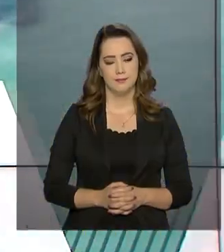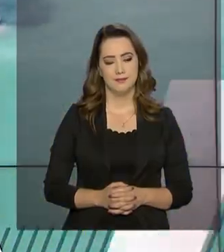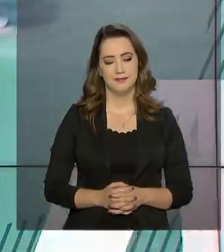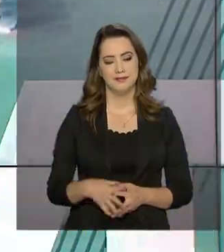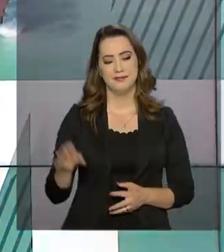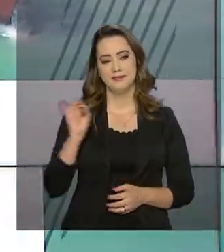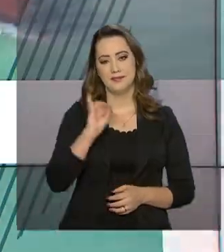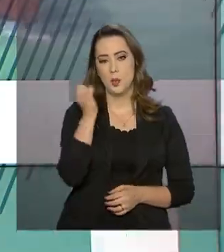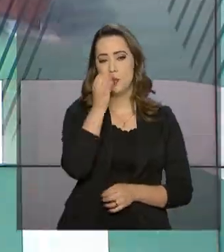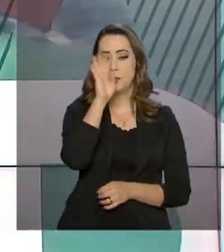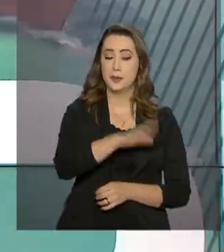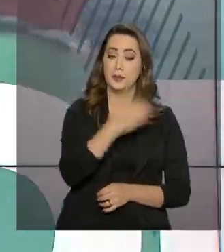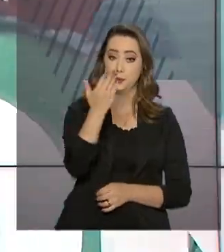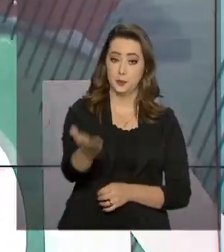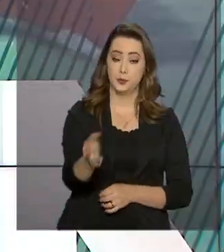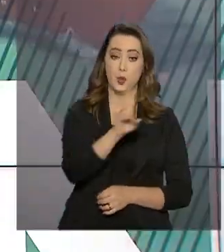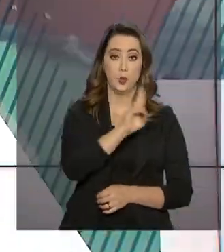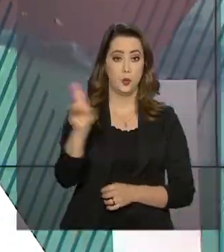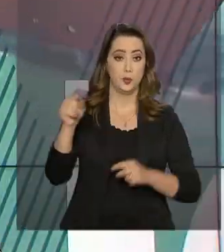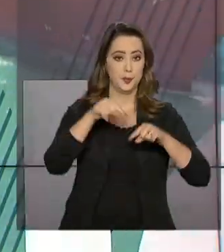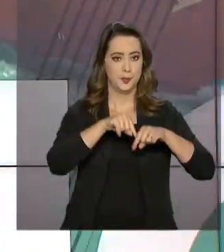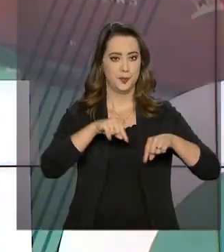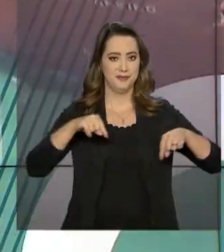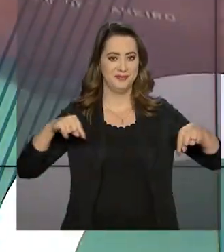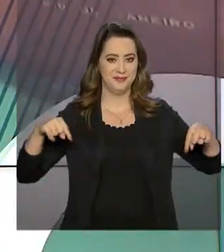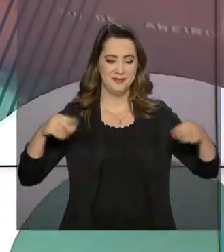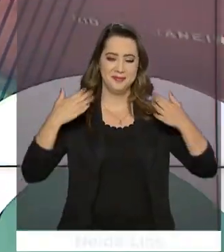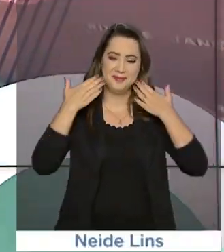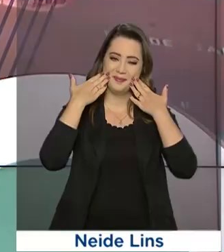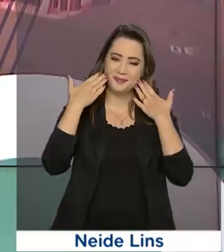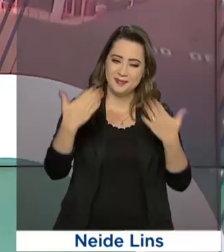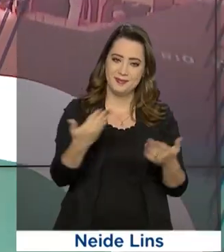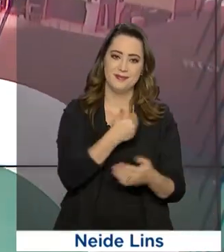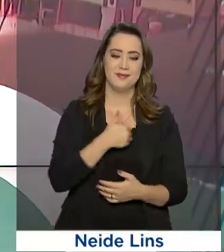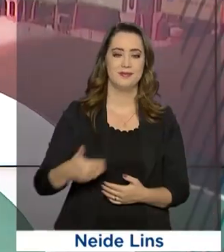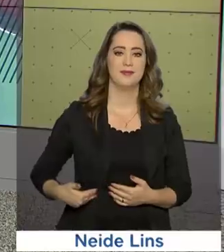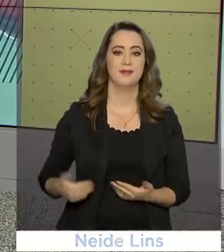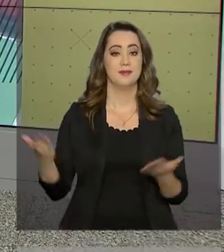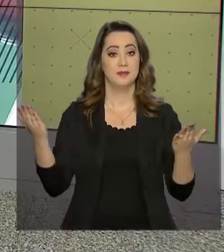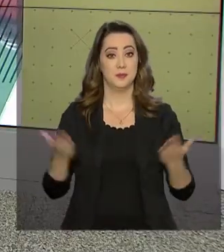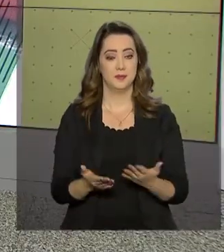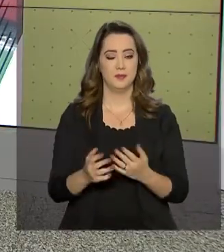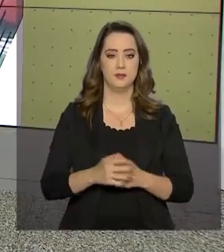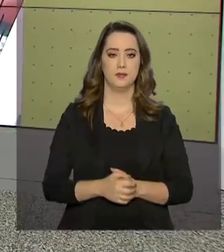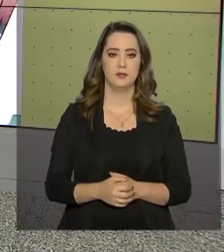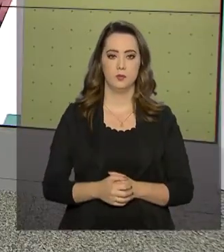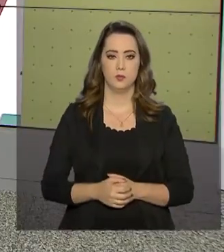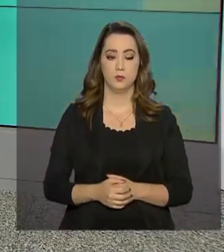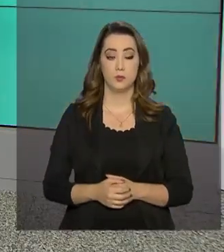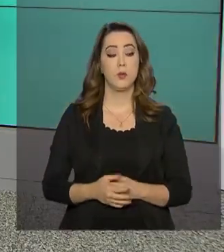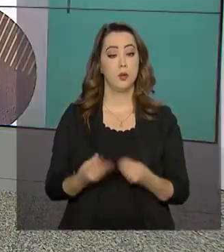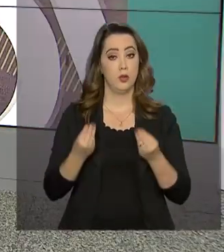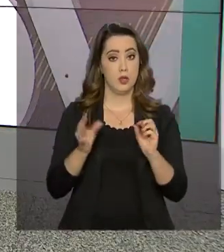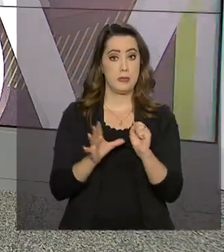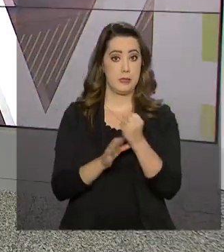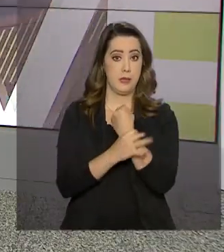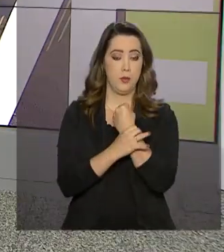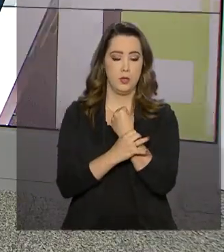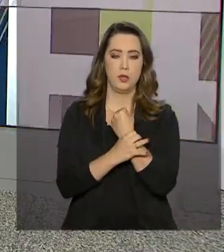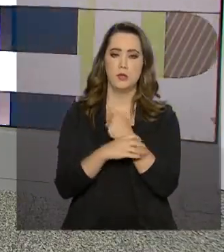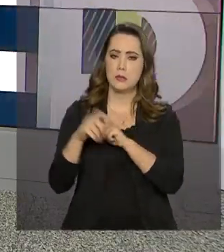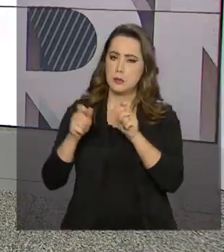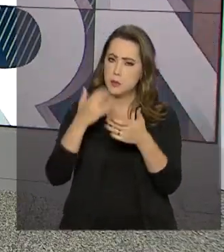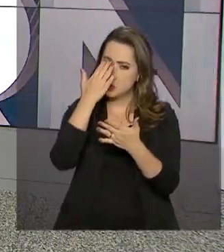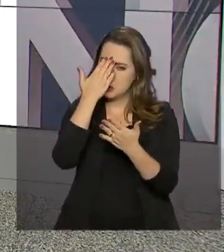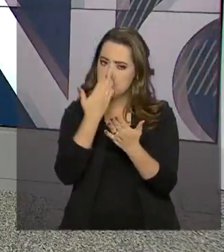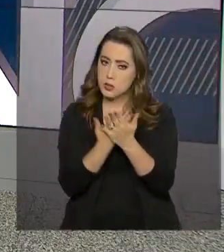Olá, boa tarde para você. Eu sou Roberto Camargo e está no ar o Governo Agora. Para garantir segurança e confiabilidade,